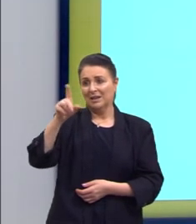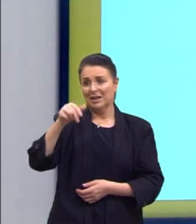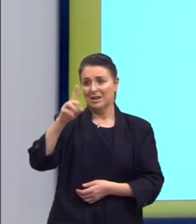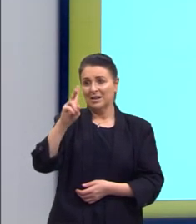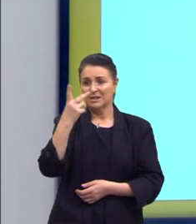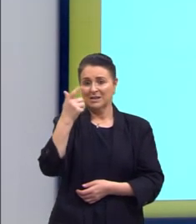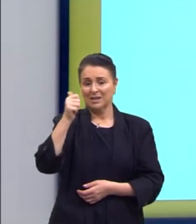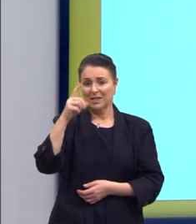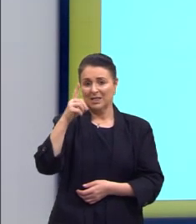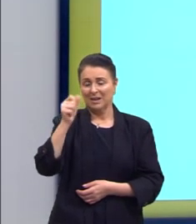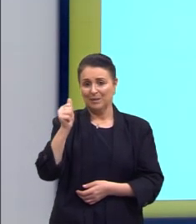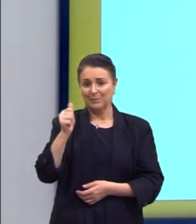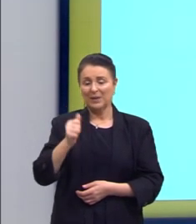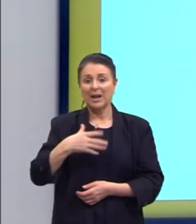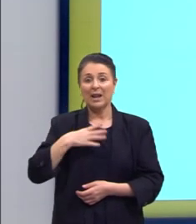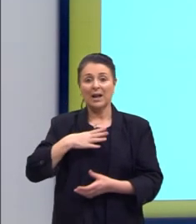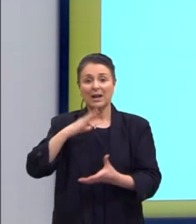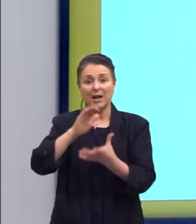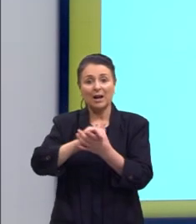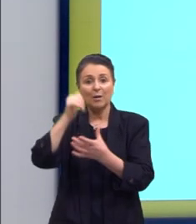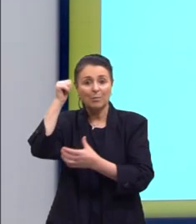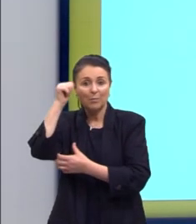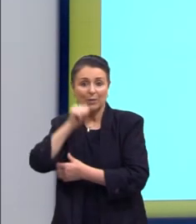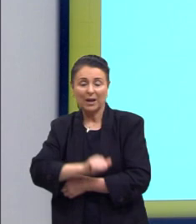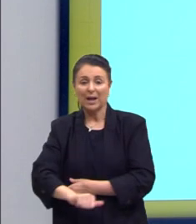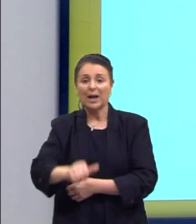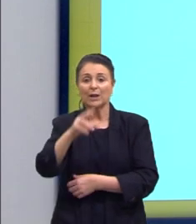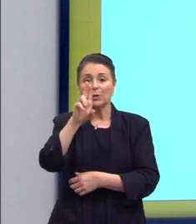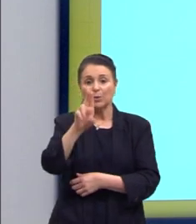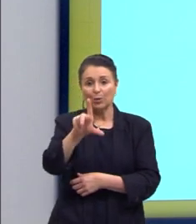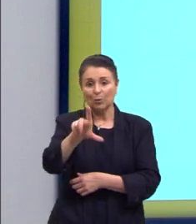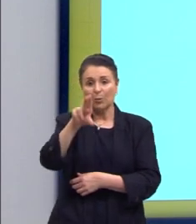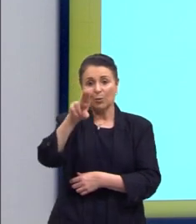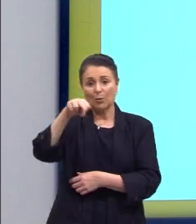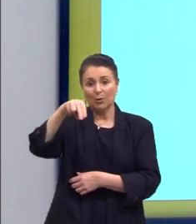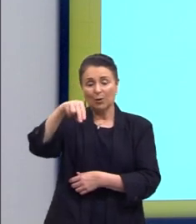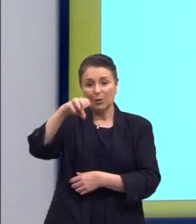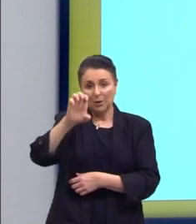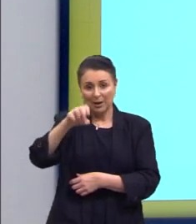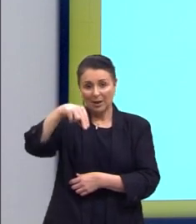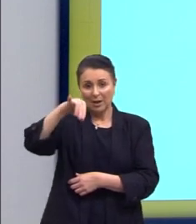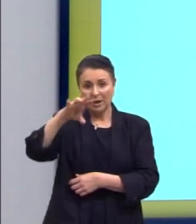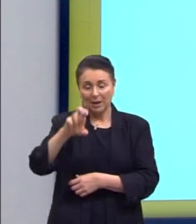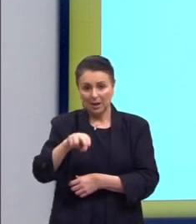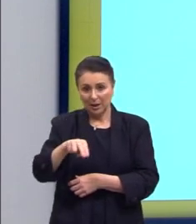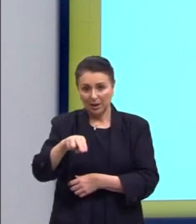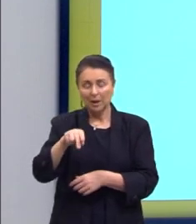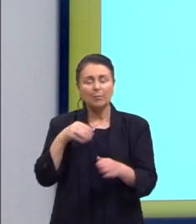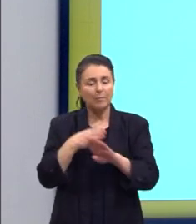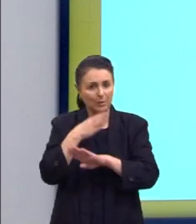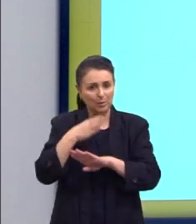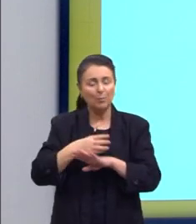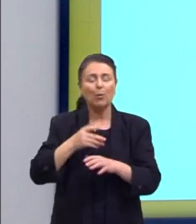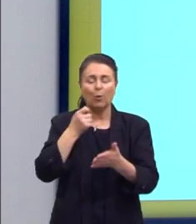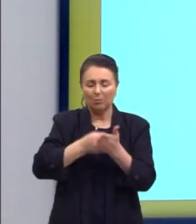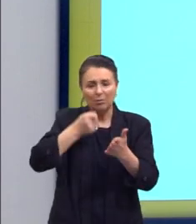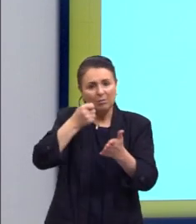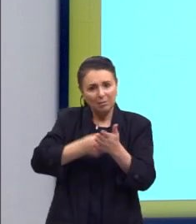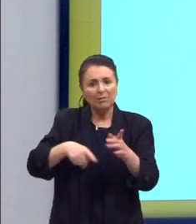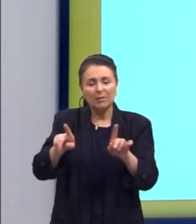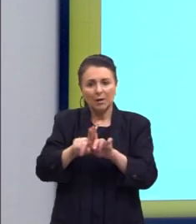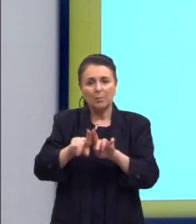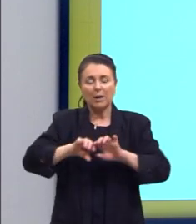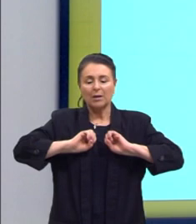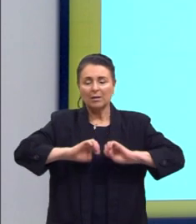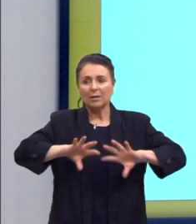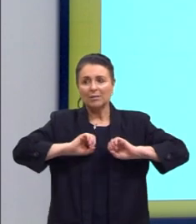E ela foi muito importante na luta revolucionária. E ela também foi muito importante na questão da